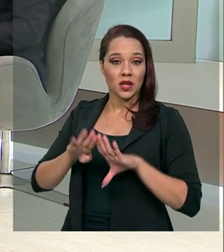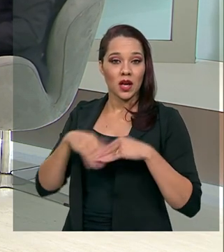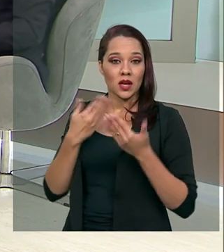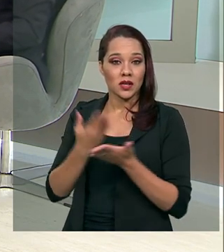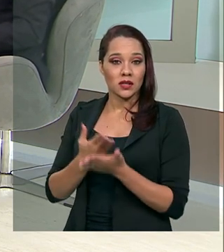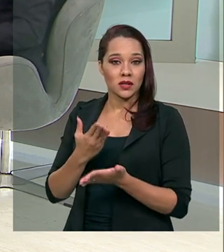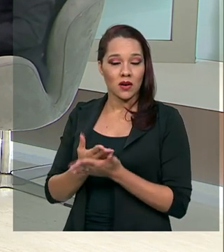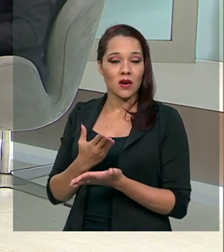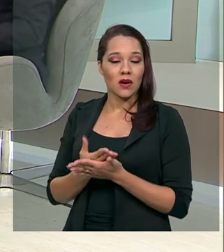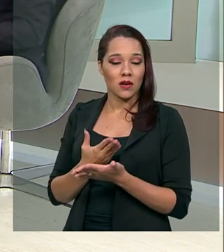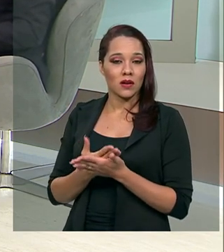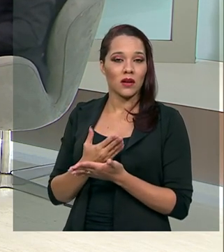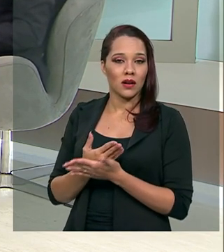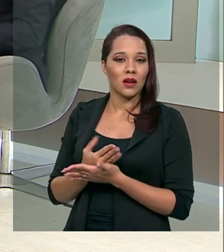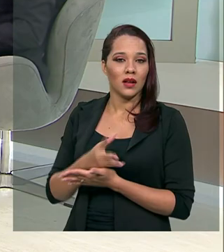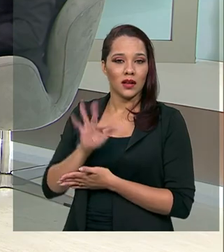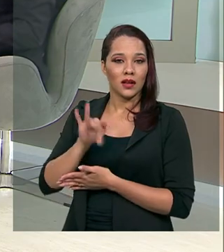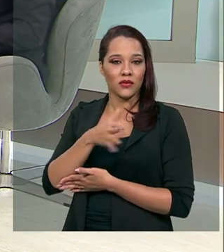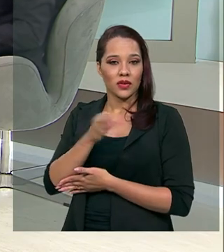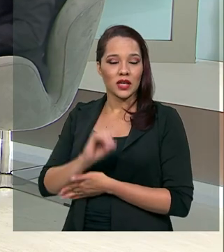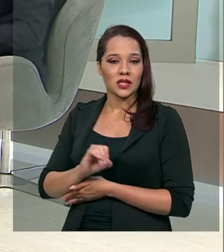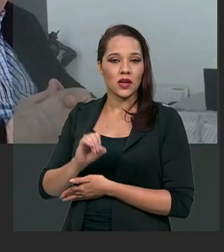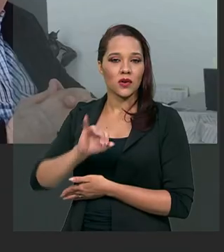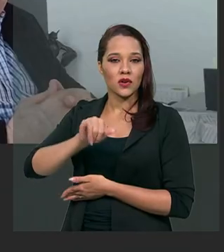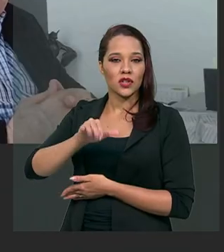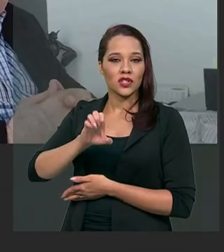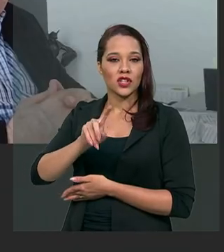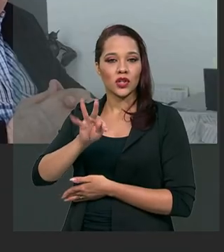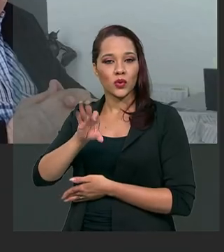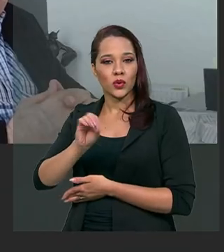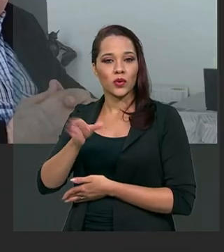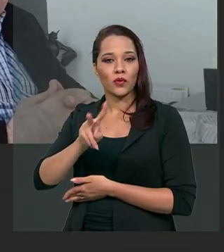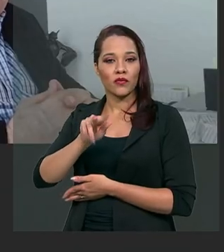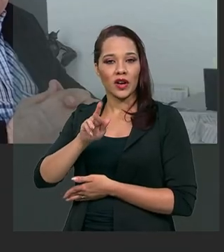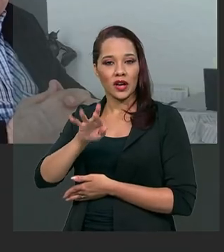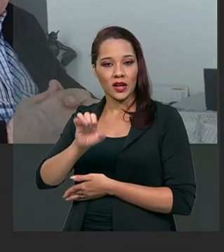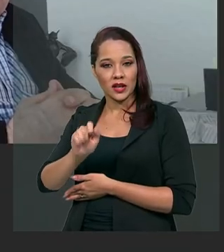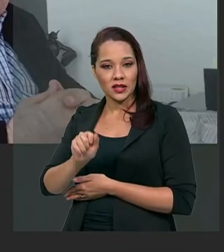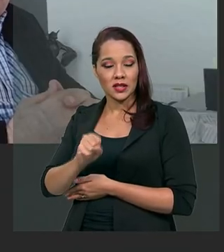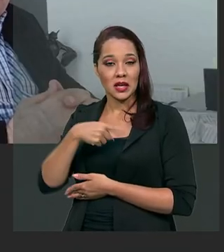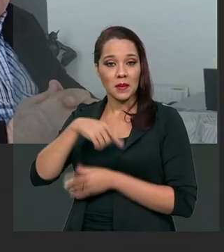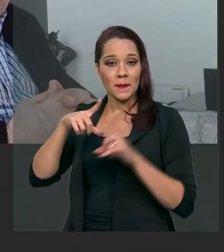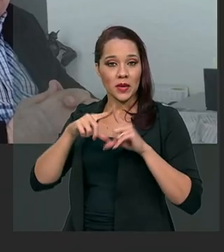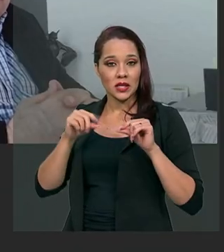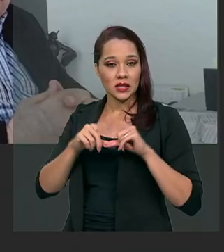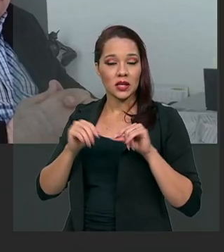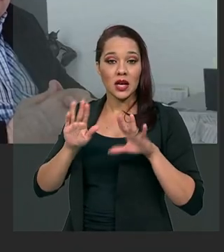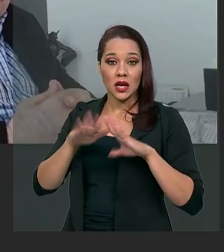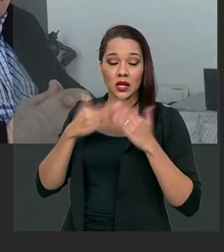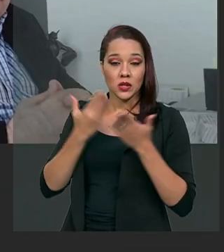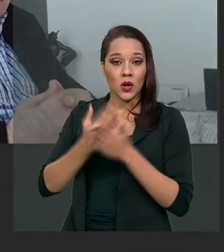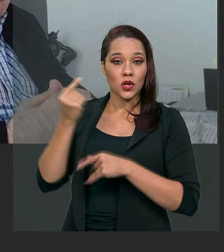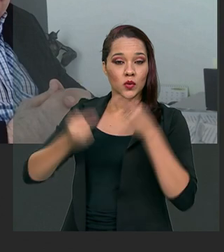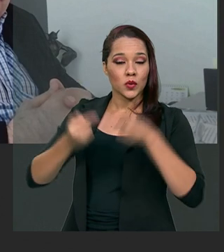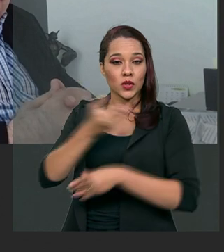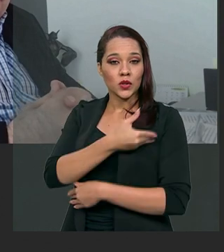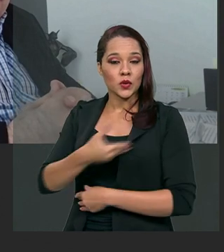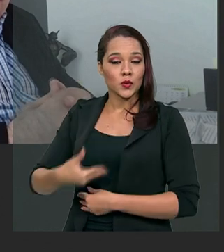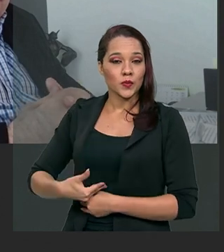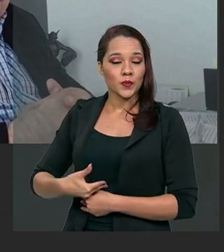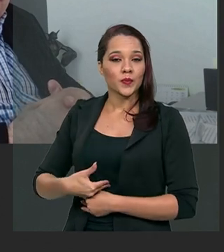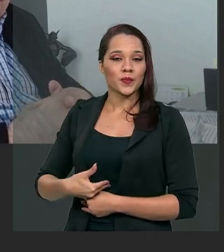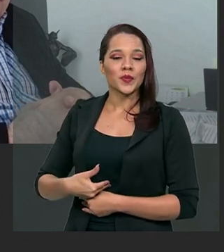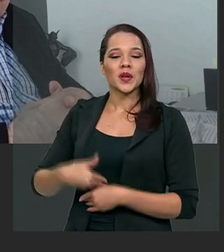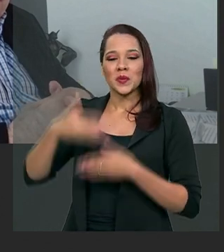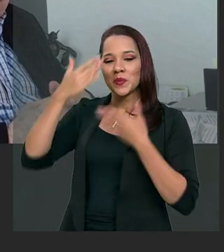da Fundação Getúlio Vargas, aqui em Brasília, escola de políticas públicas e governo.